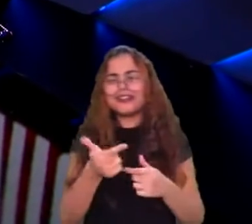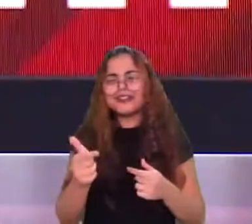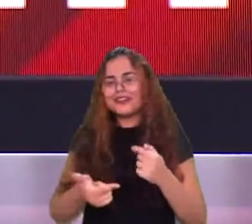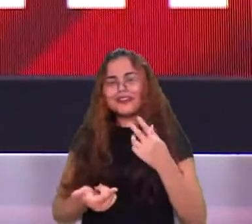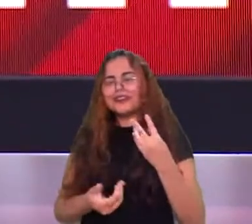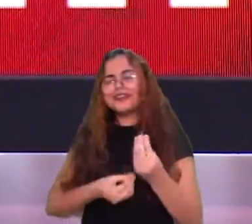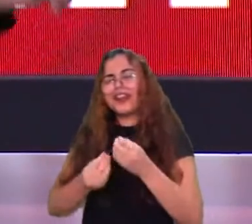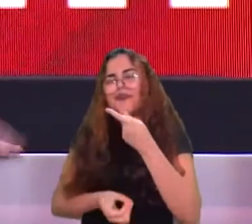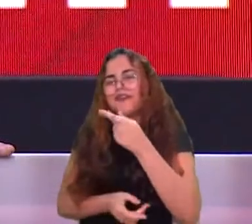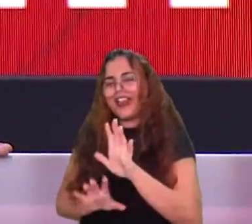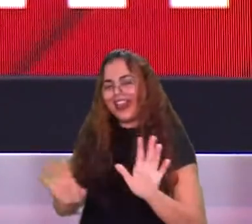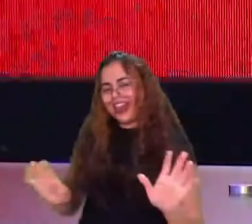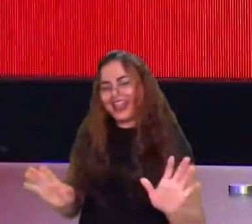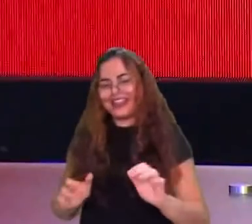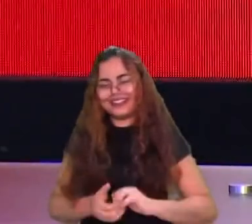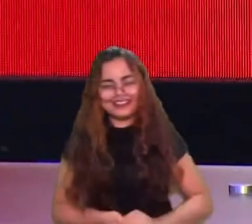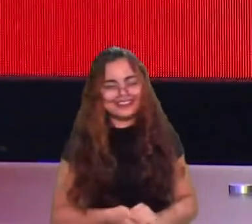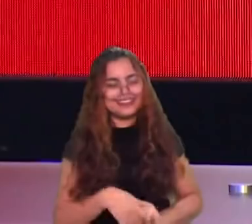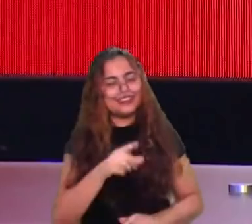Até esqueci o que eu ia falar.